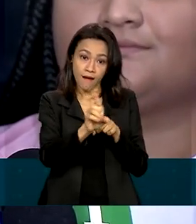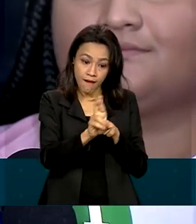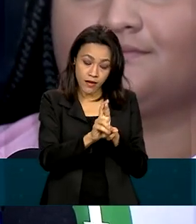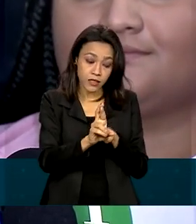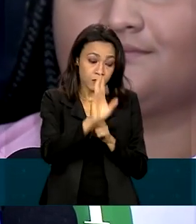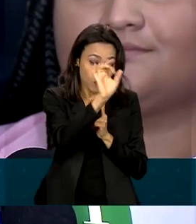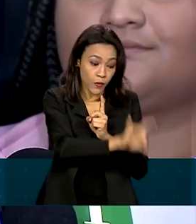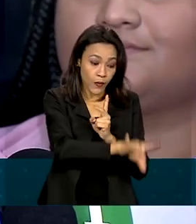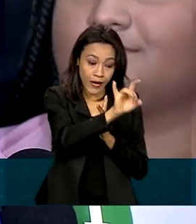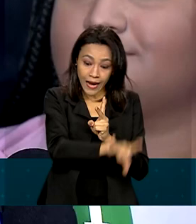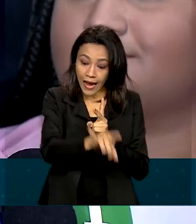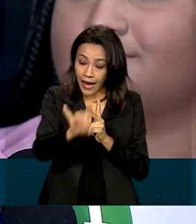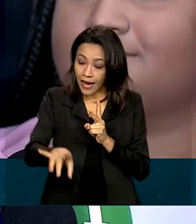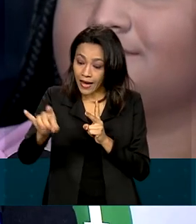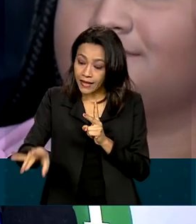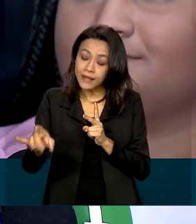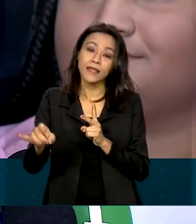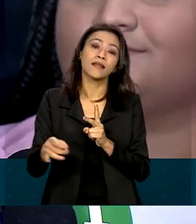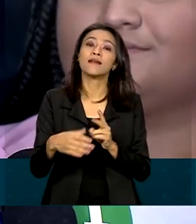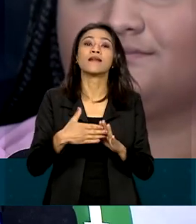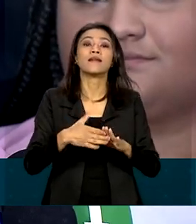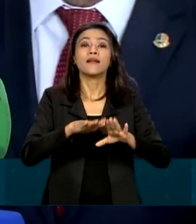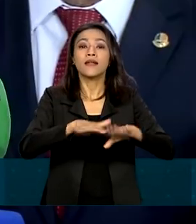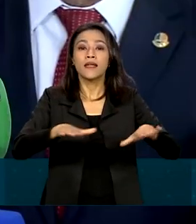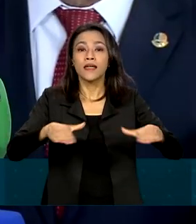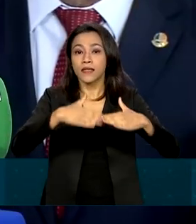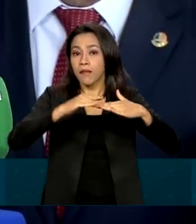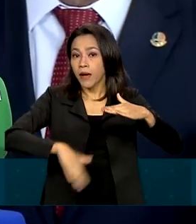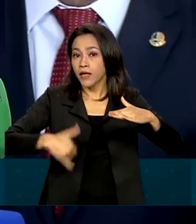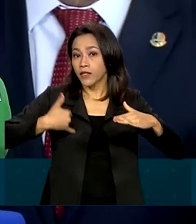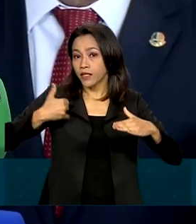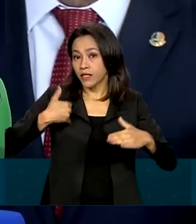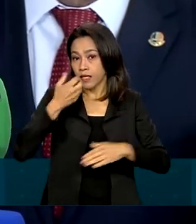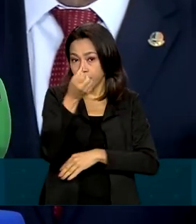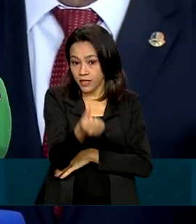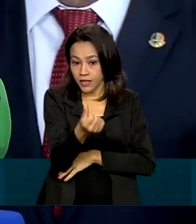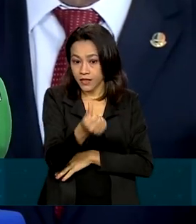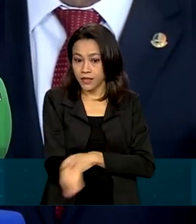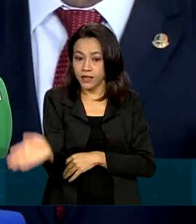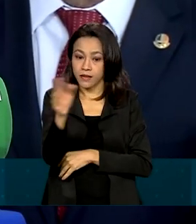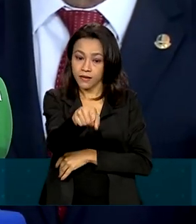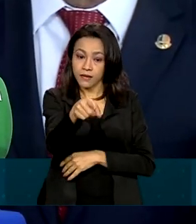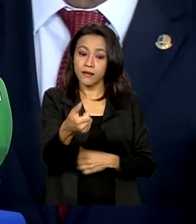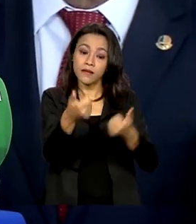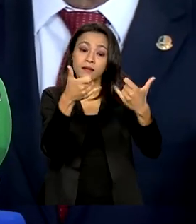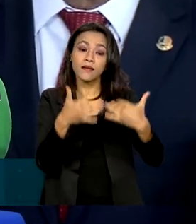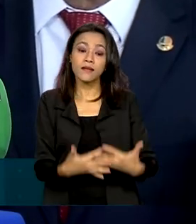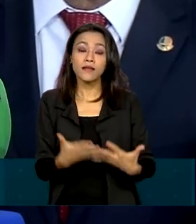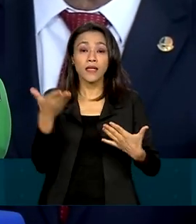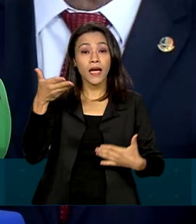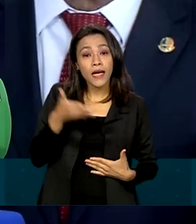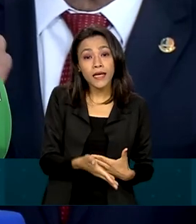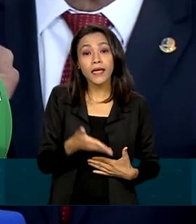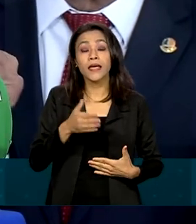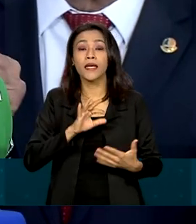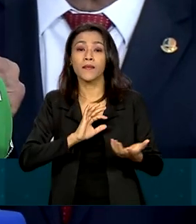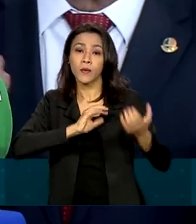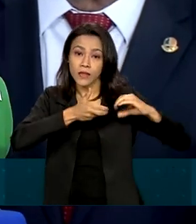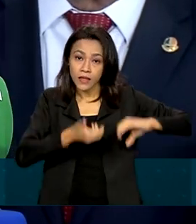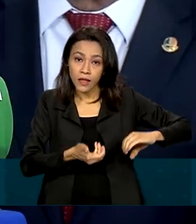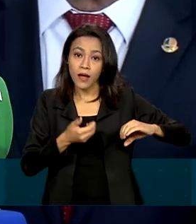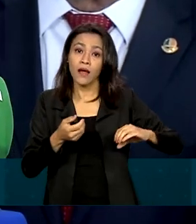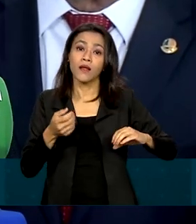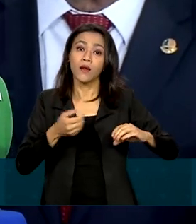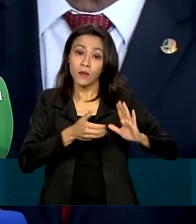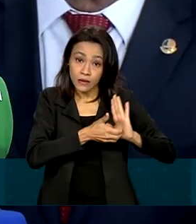criança com menos de 6 anos de idade. O mais difícil aqui no Senado não é a tramitação,